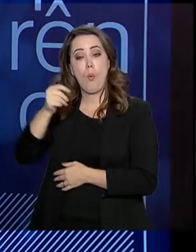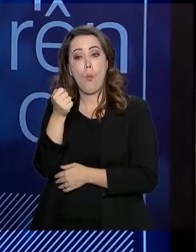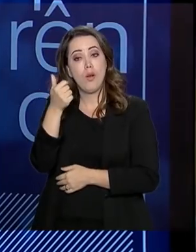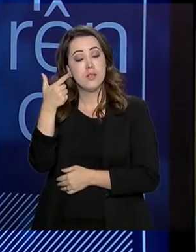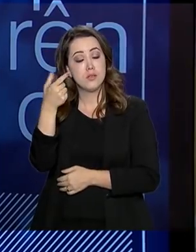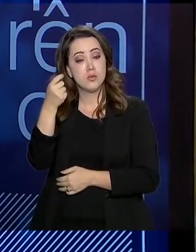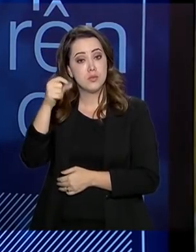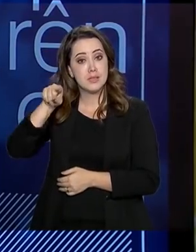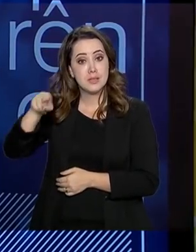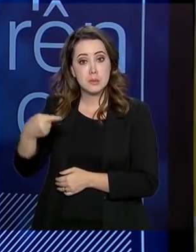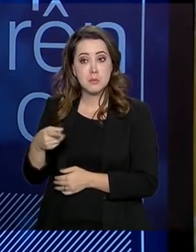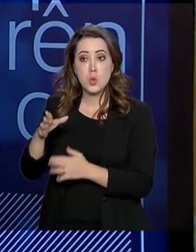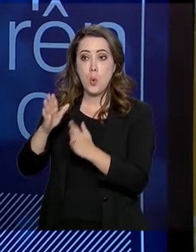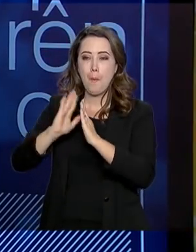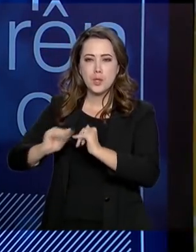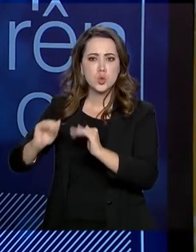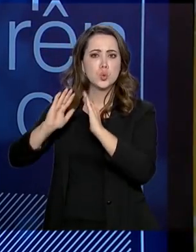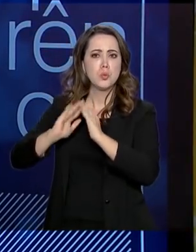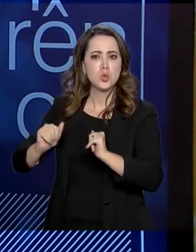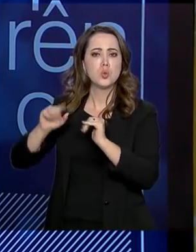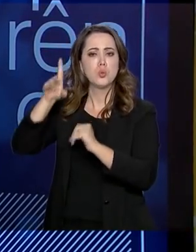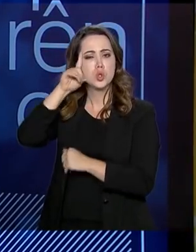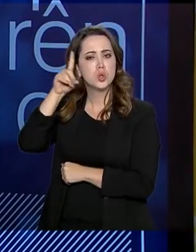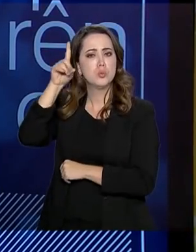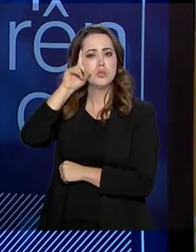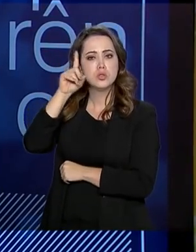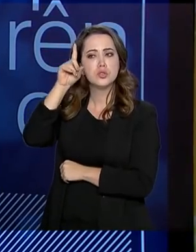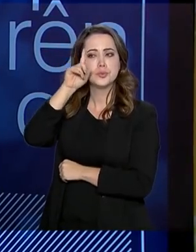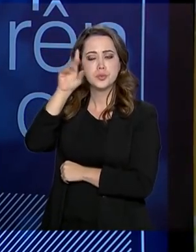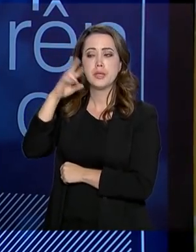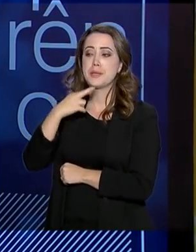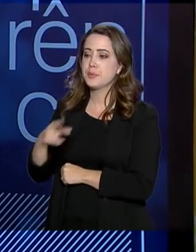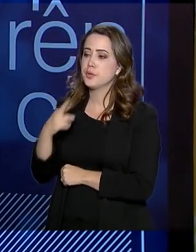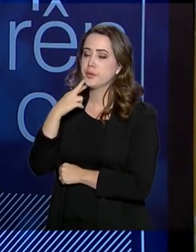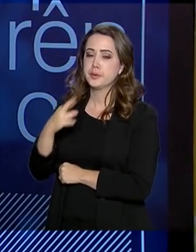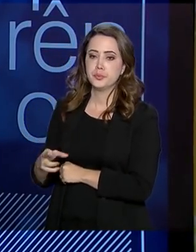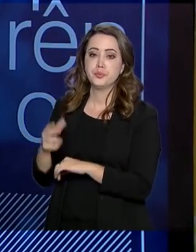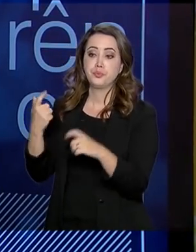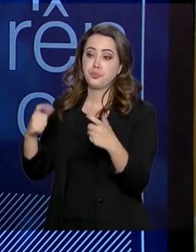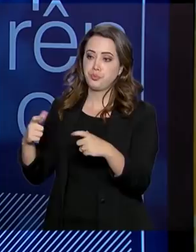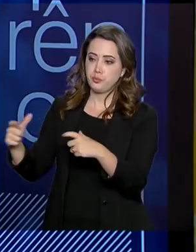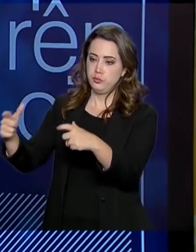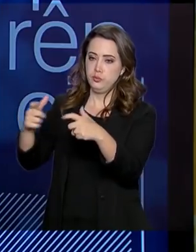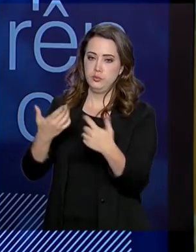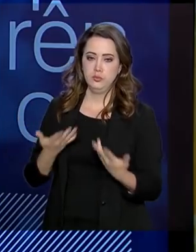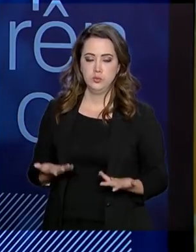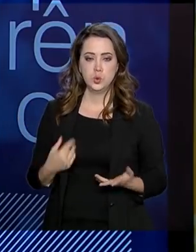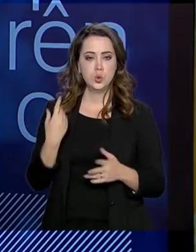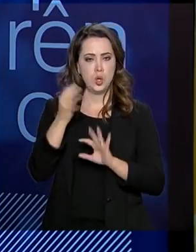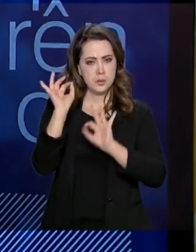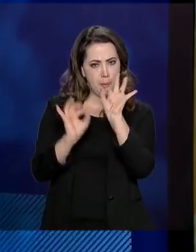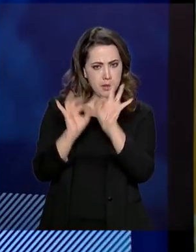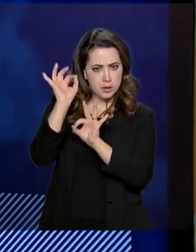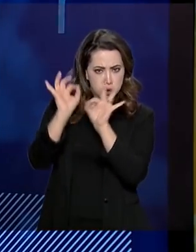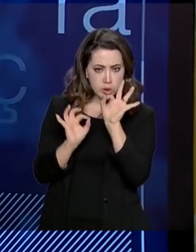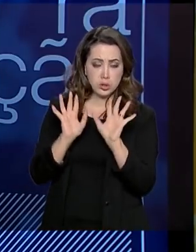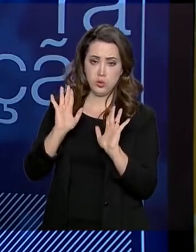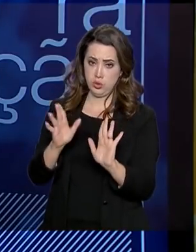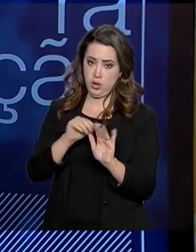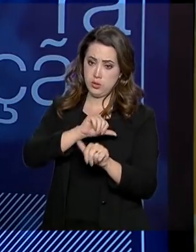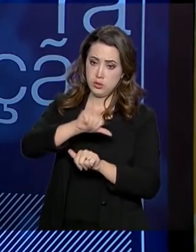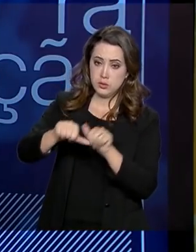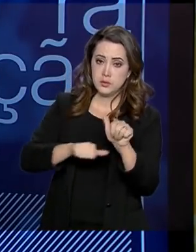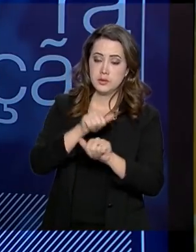solicitações por dia atendidas nessas agências do INSS. Nós estamos num projeto de transformação